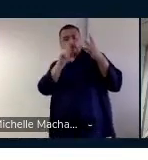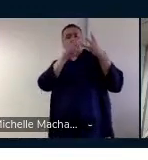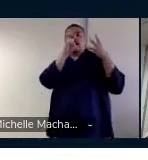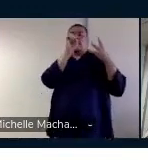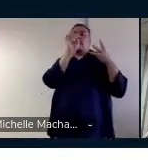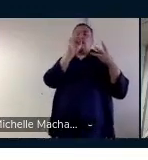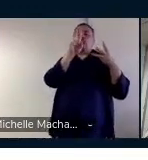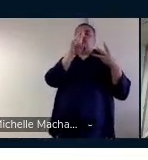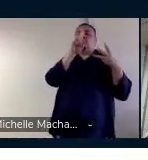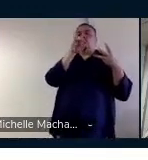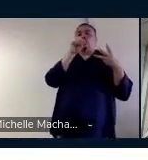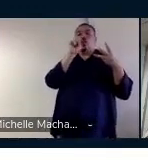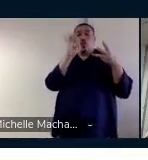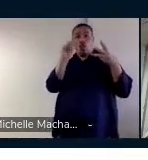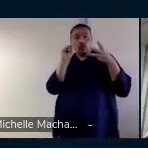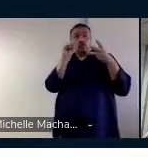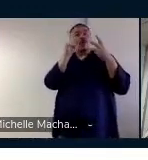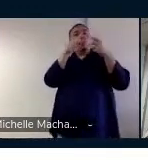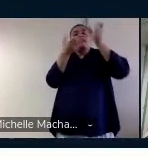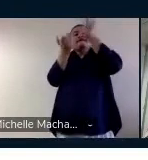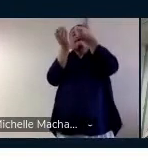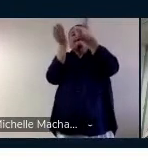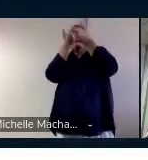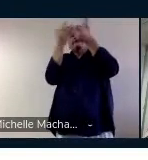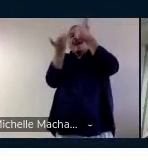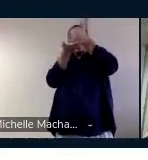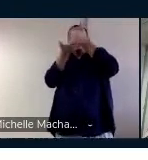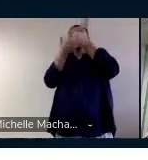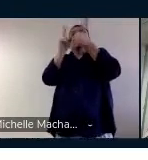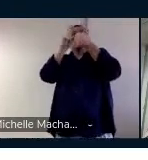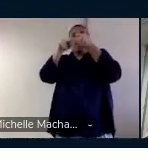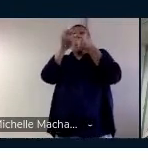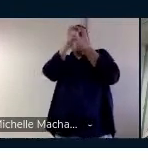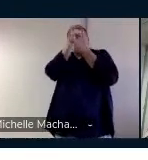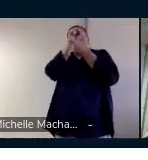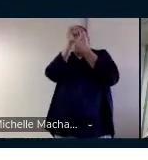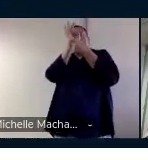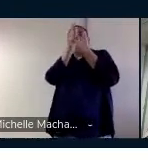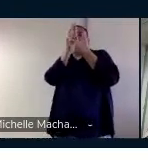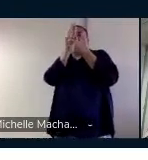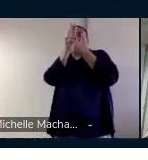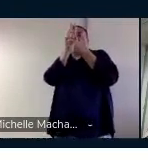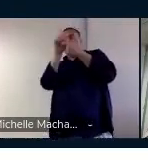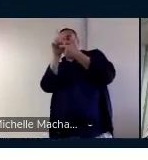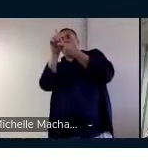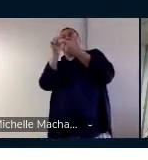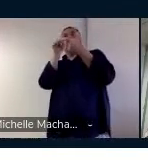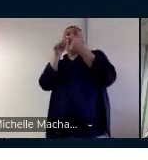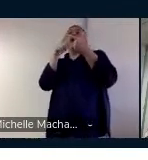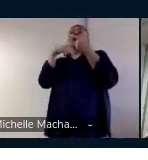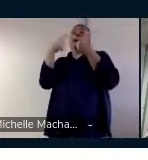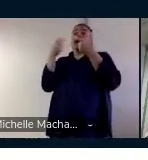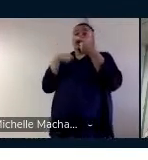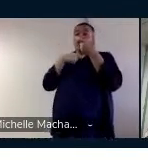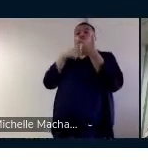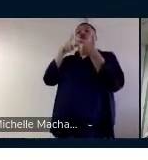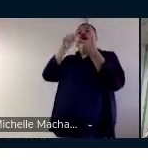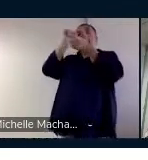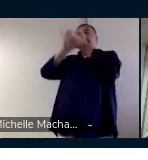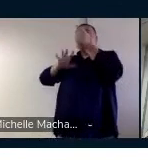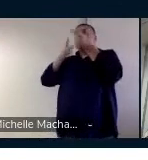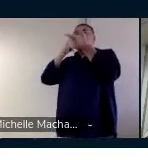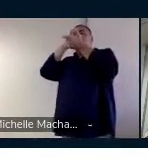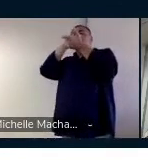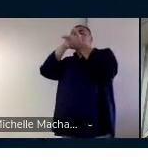Que é estude. Depois, a gente fez essa atividade para identificar a base nessas